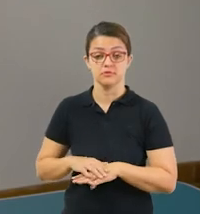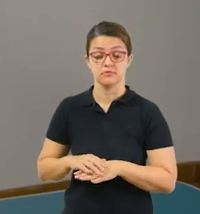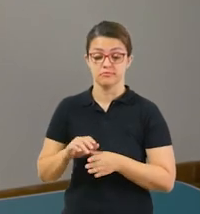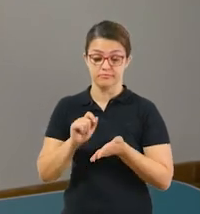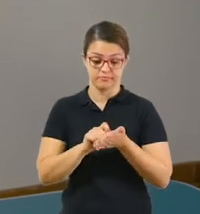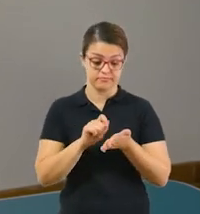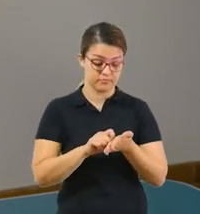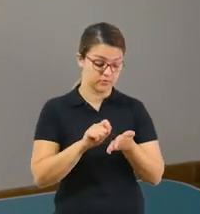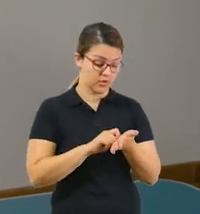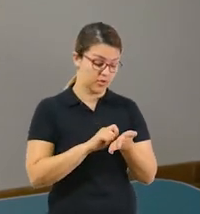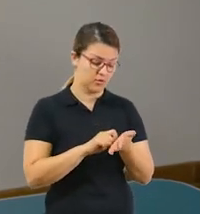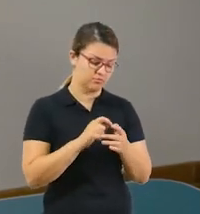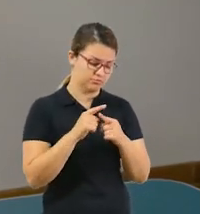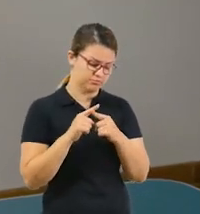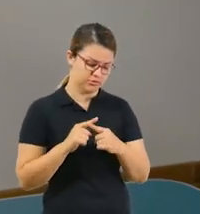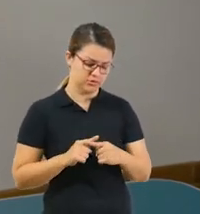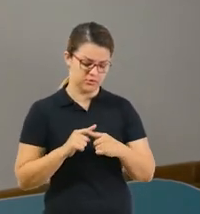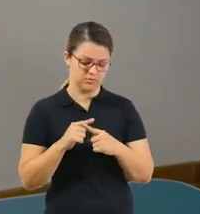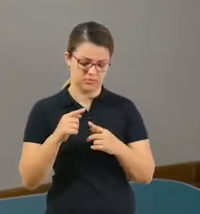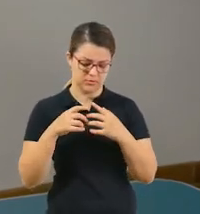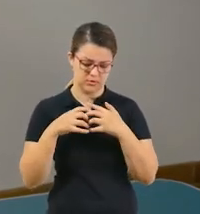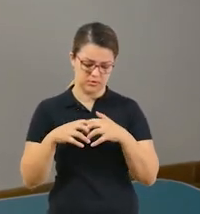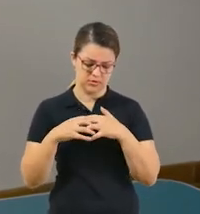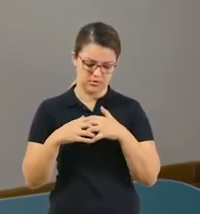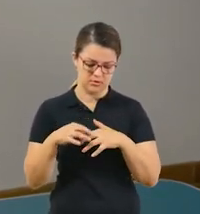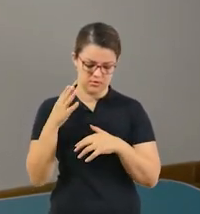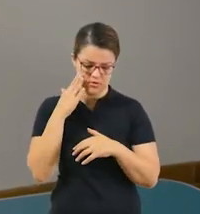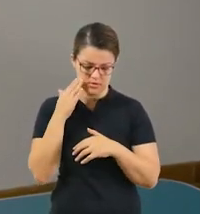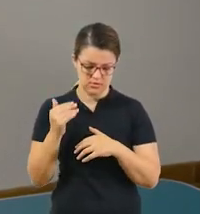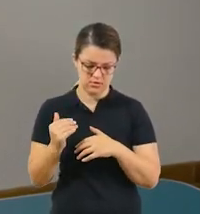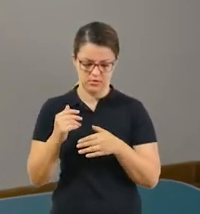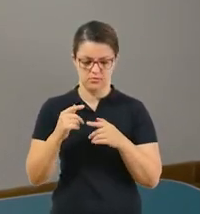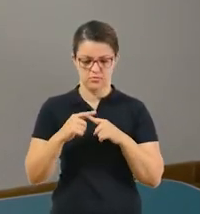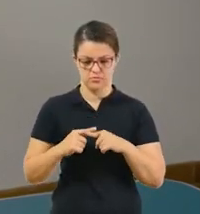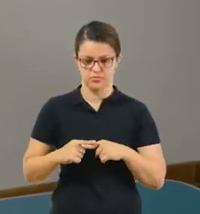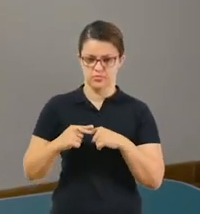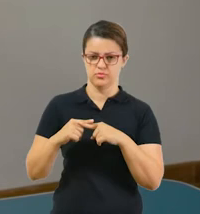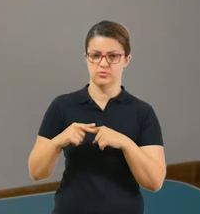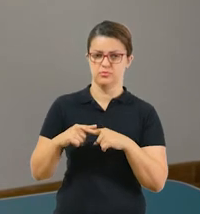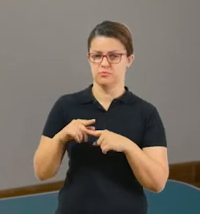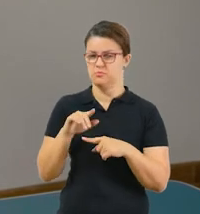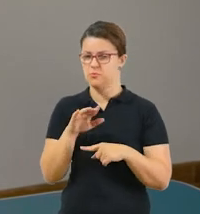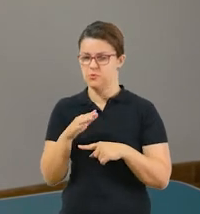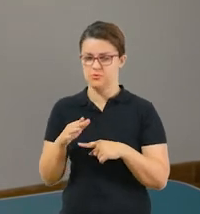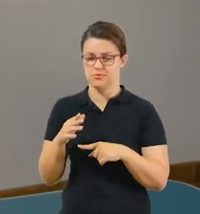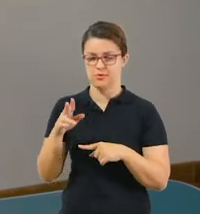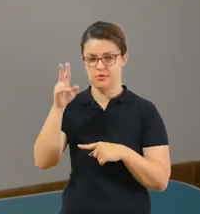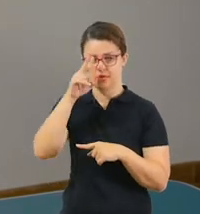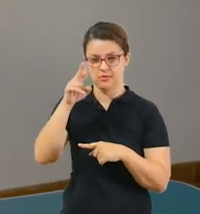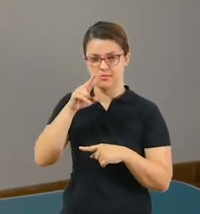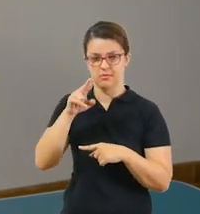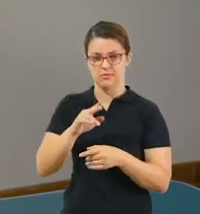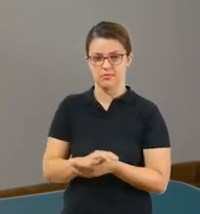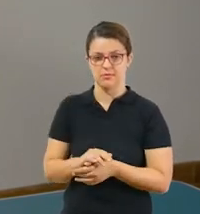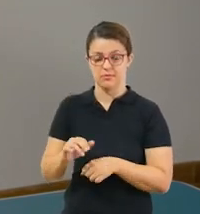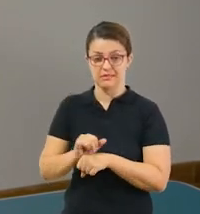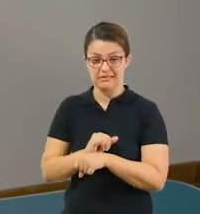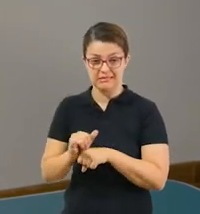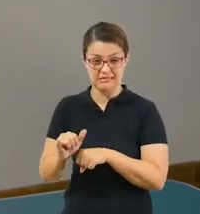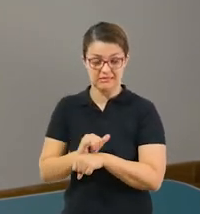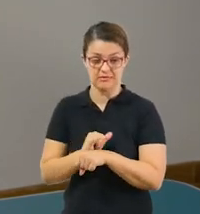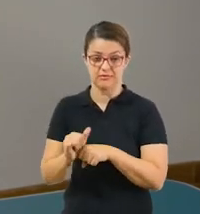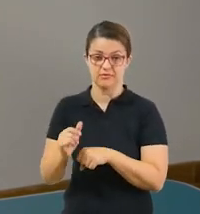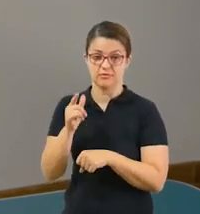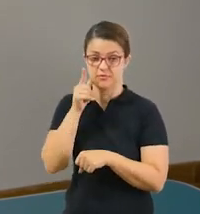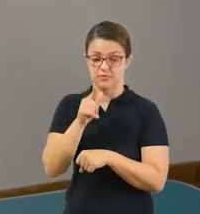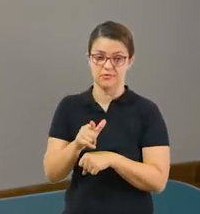lado a sua tabuadinha mental, pulando os números que você já sabe, multiplicando por aproximação, lembra? Esse é o melhor jeito de